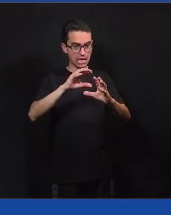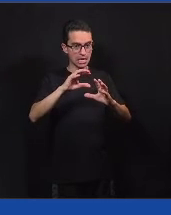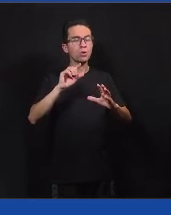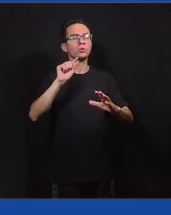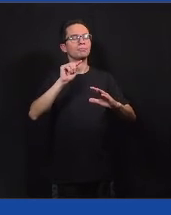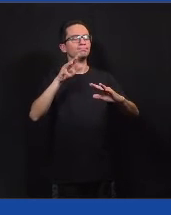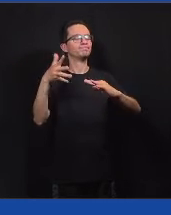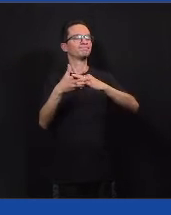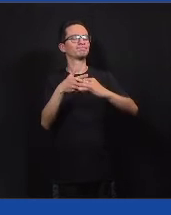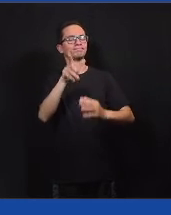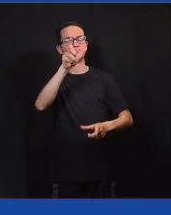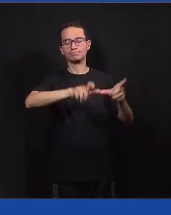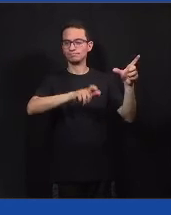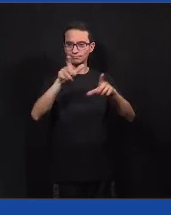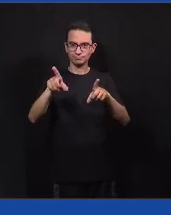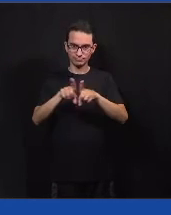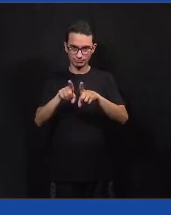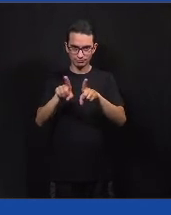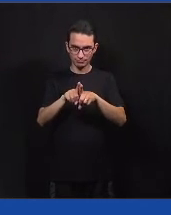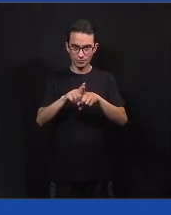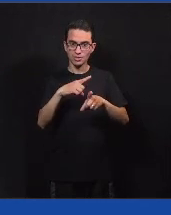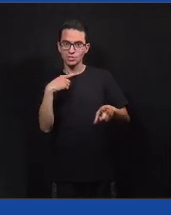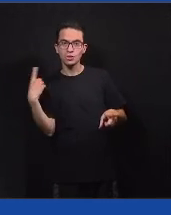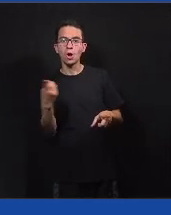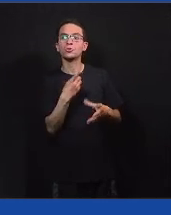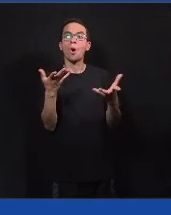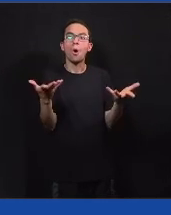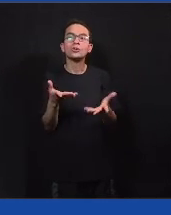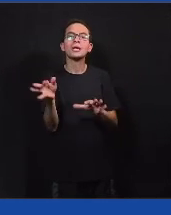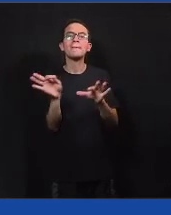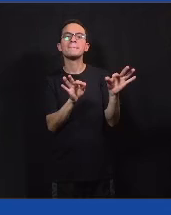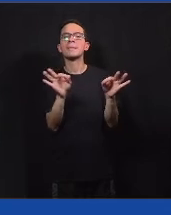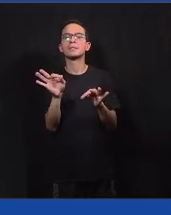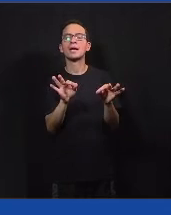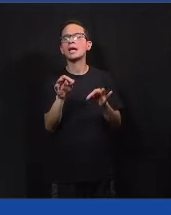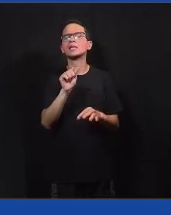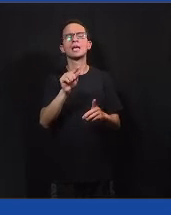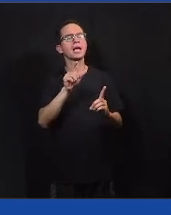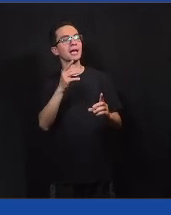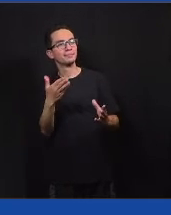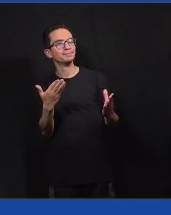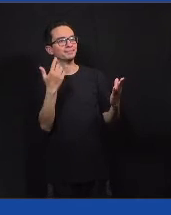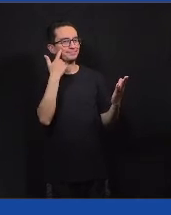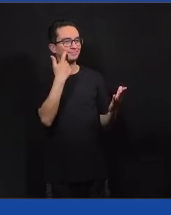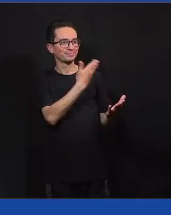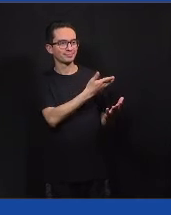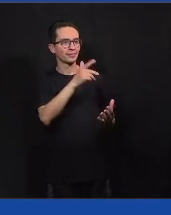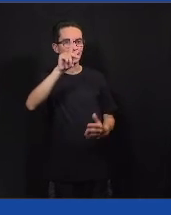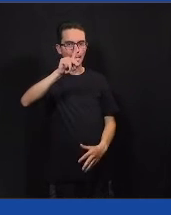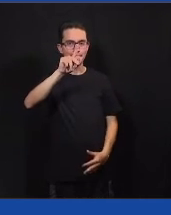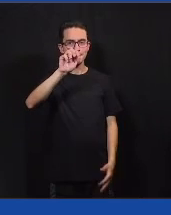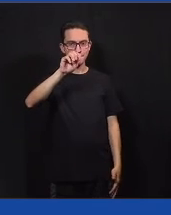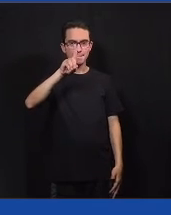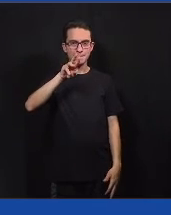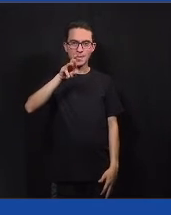vou preparando as coisas aqui, eu ia pedir para o Pedro comentar um pouco sobre a consulta da ONU, né, que está no ar lá no